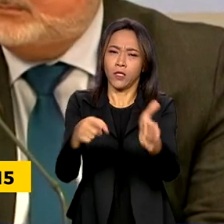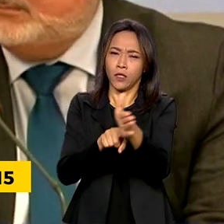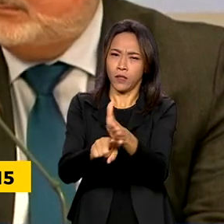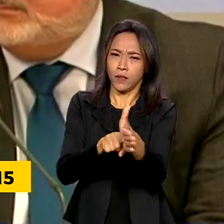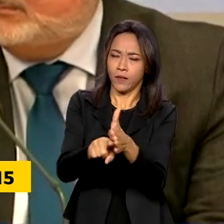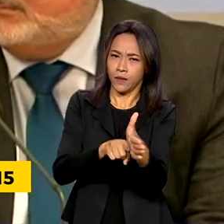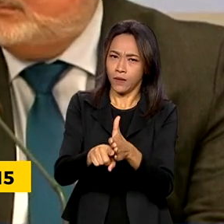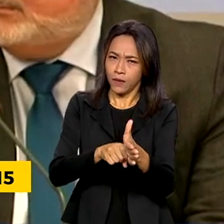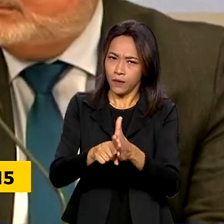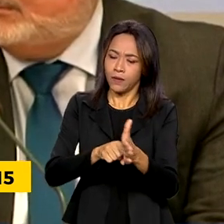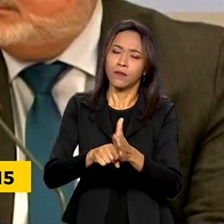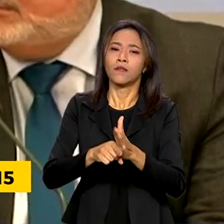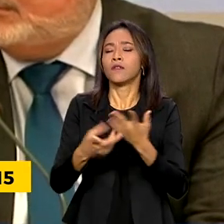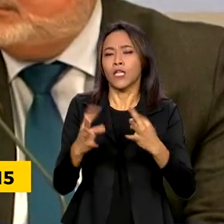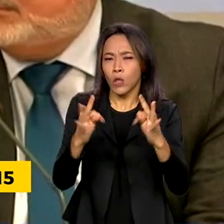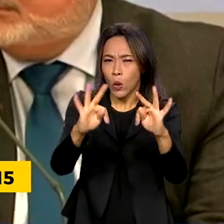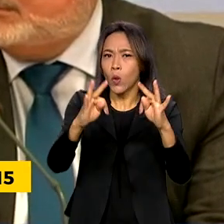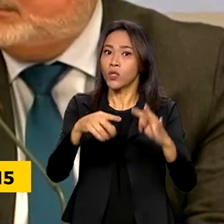científico e tecnológico. O BNDES pode dar um grande suporte. Obrigado. Obrigado. Obrigado.